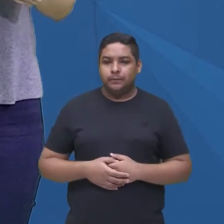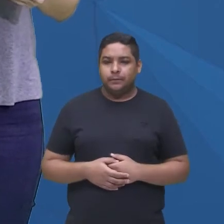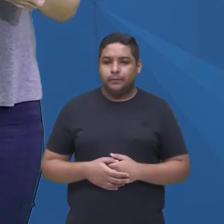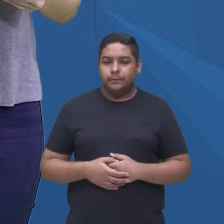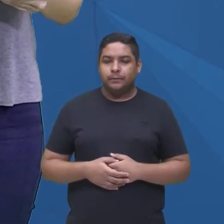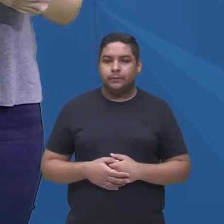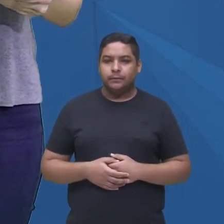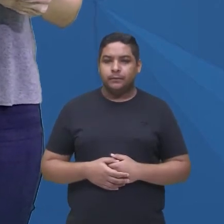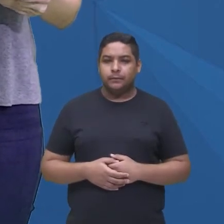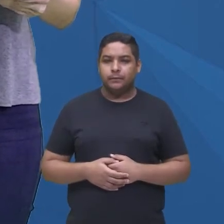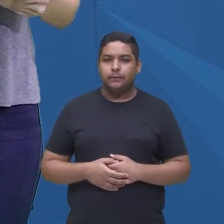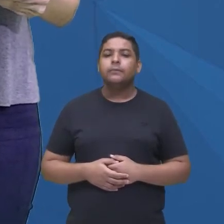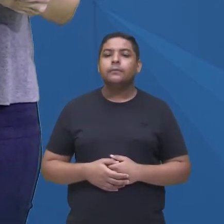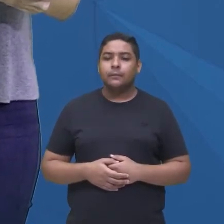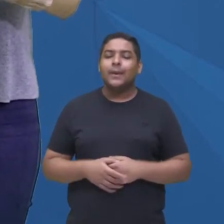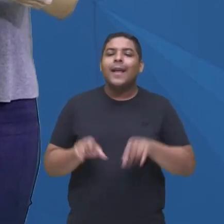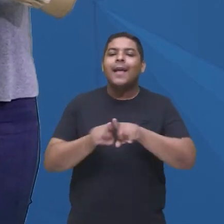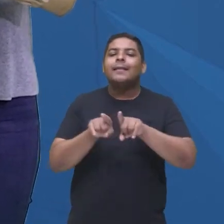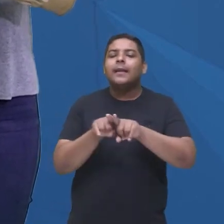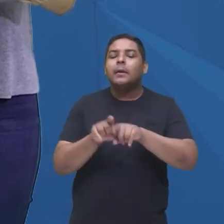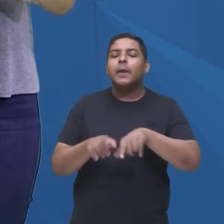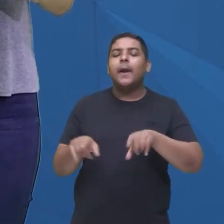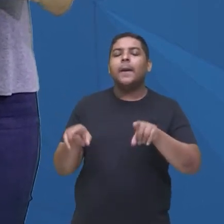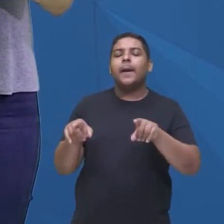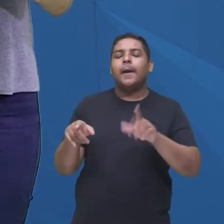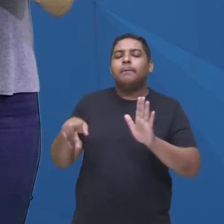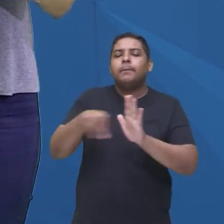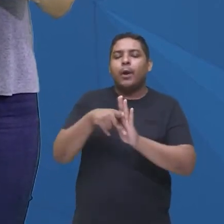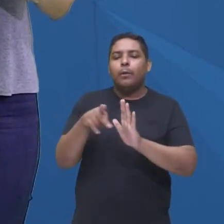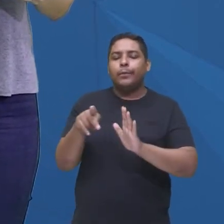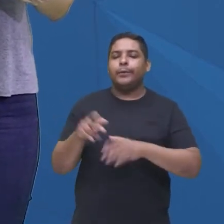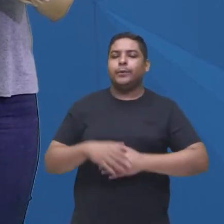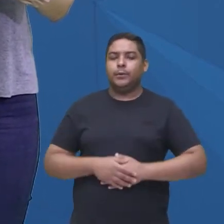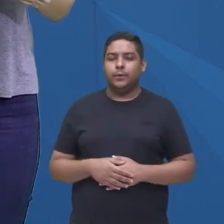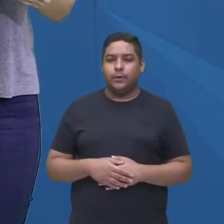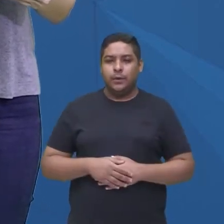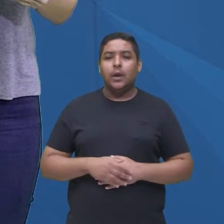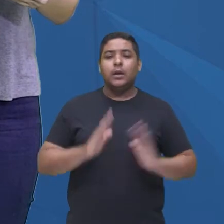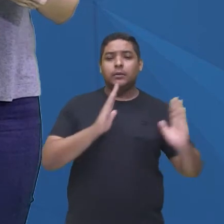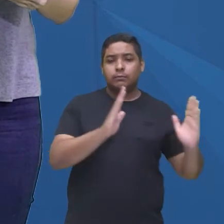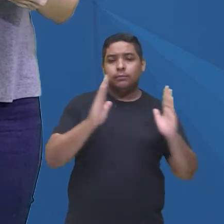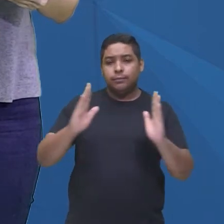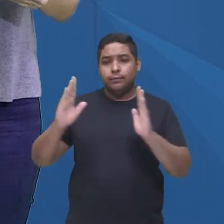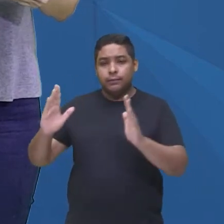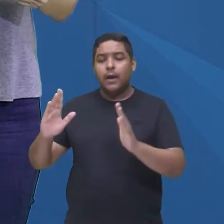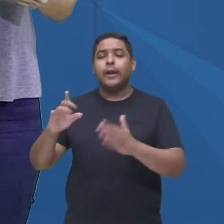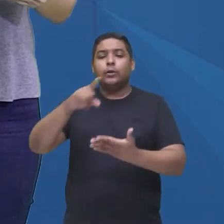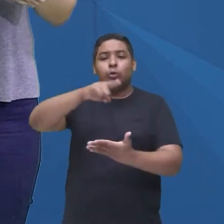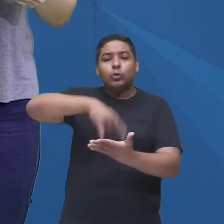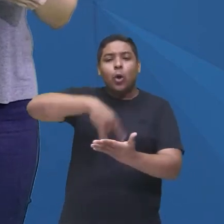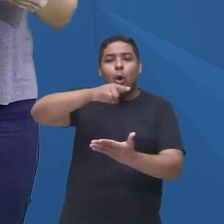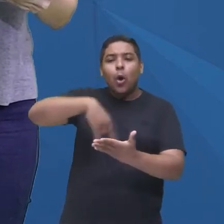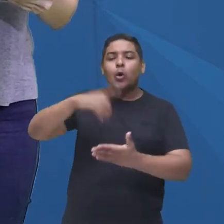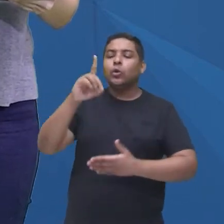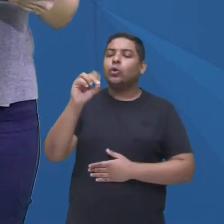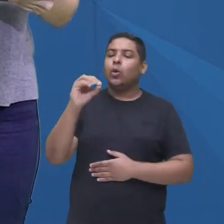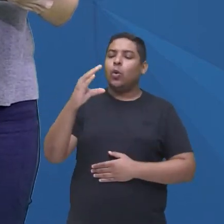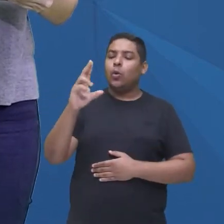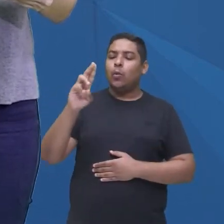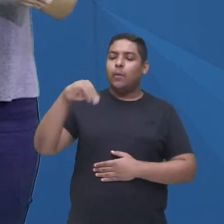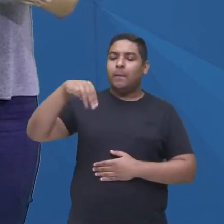que são séries documentais, que são aquelas séries que às vezes retratam cenários de guerra, como foi a Segunda Guerra